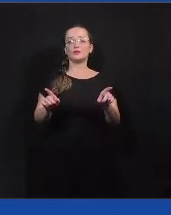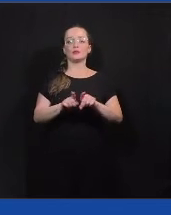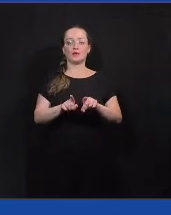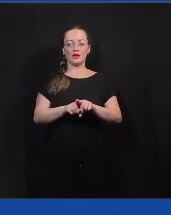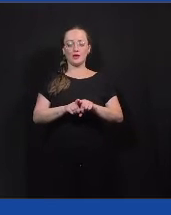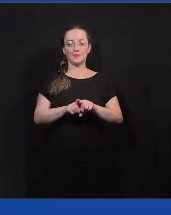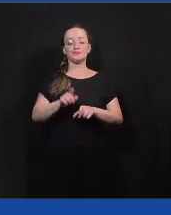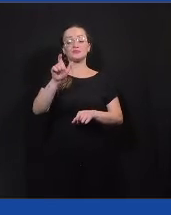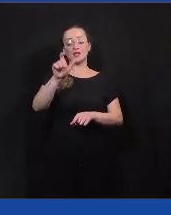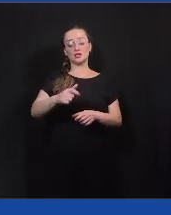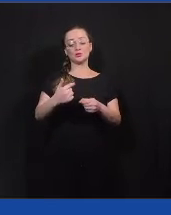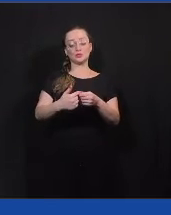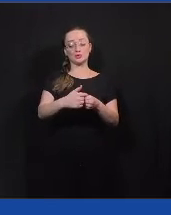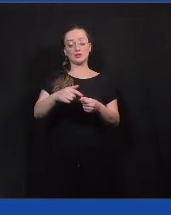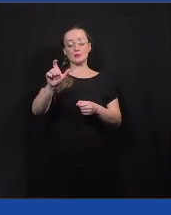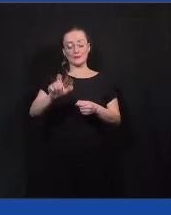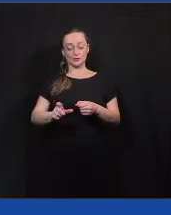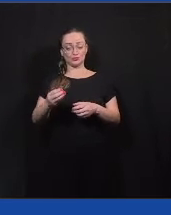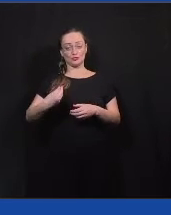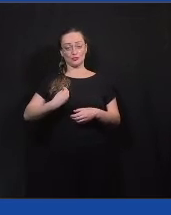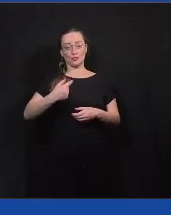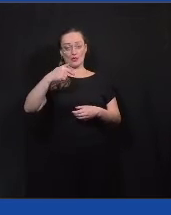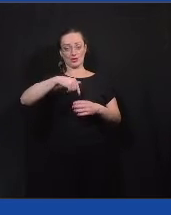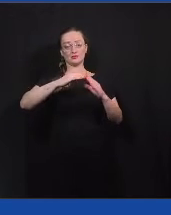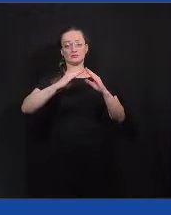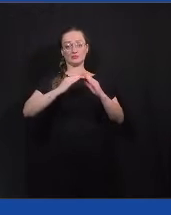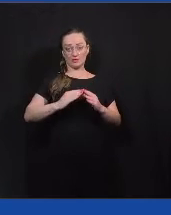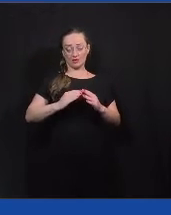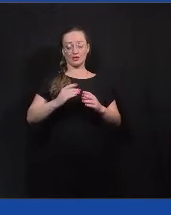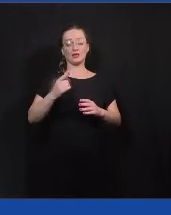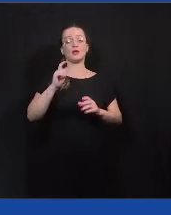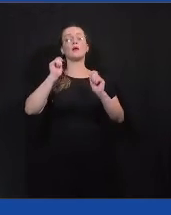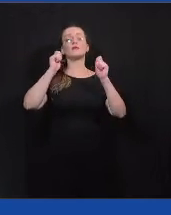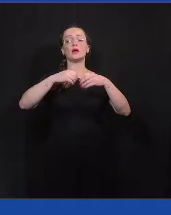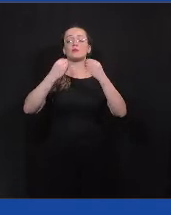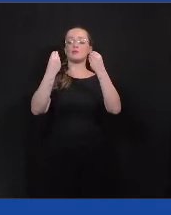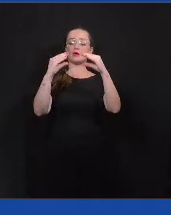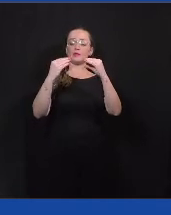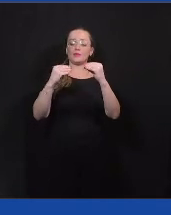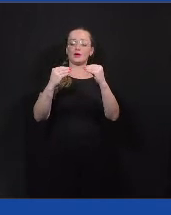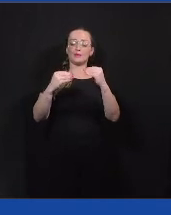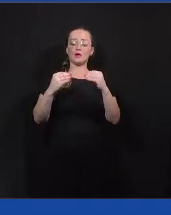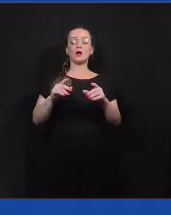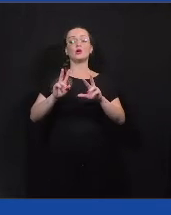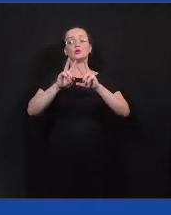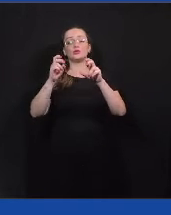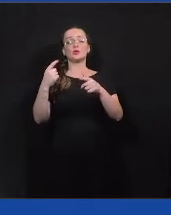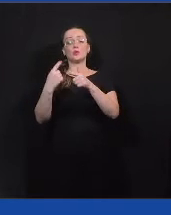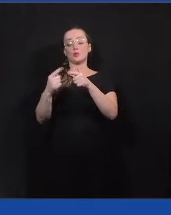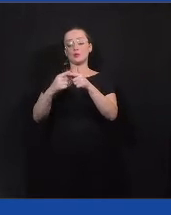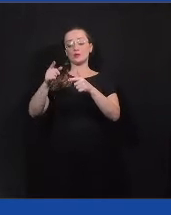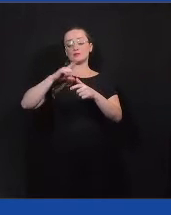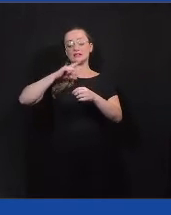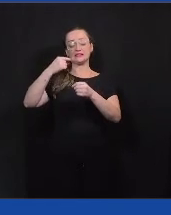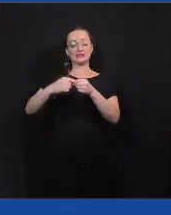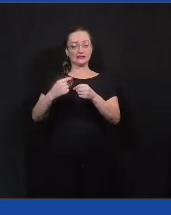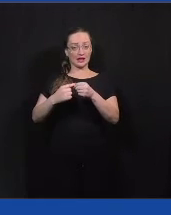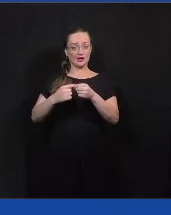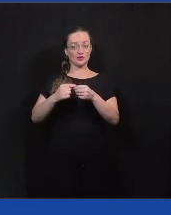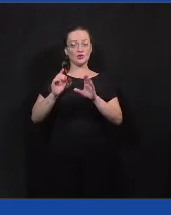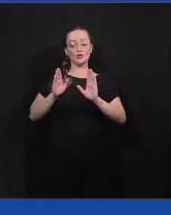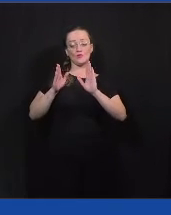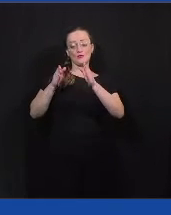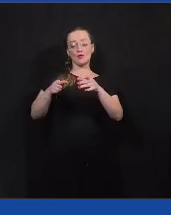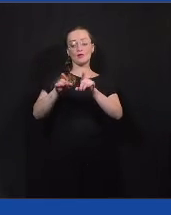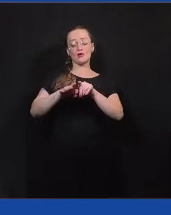os munícipes, cidadãos e cidadãs podem fazer publicações de problemas das suas cidades, voltados principalmente